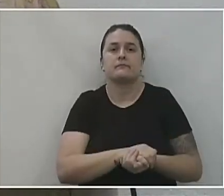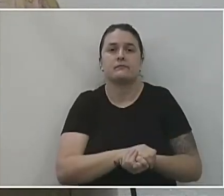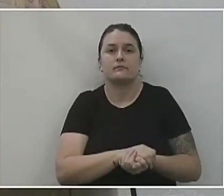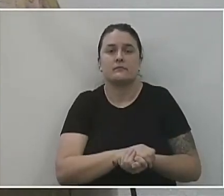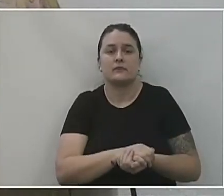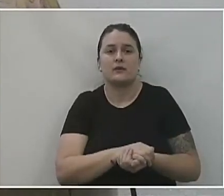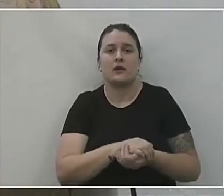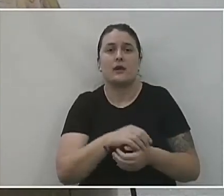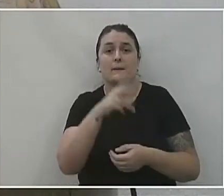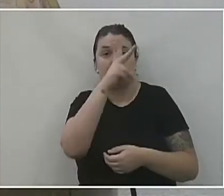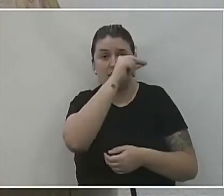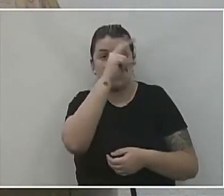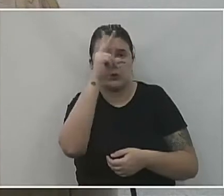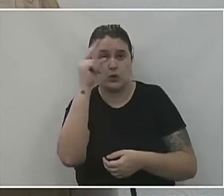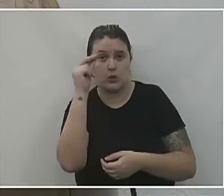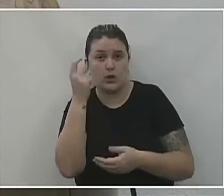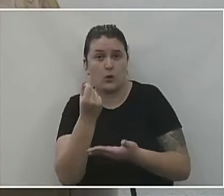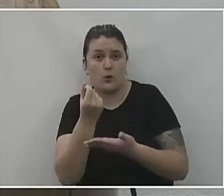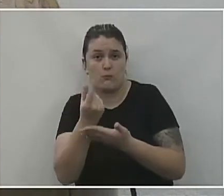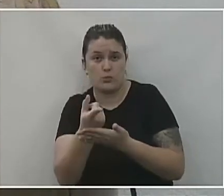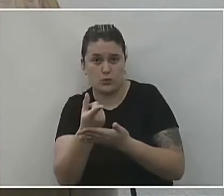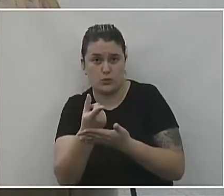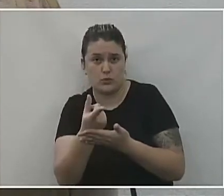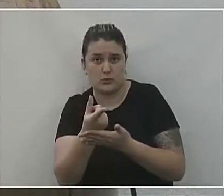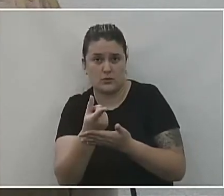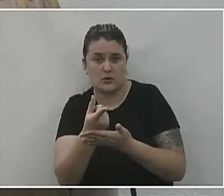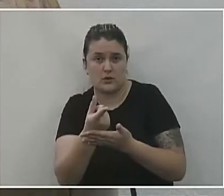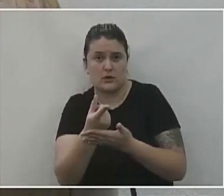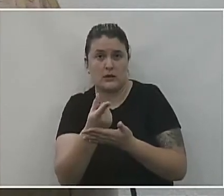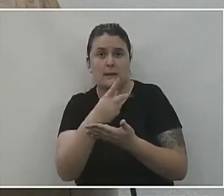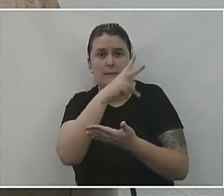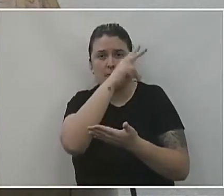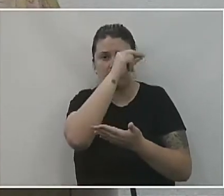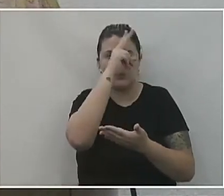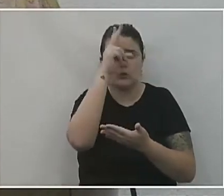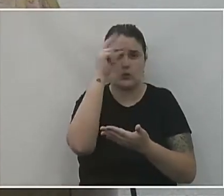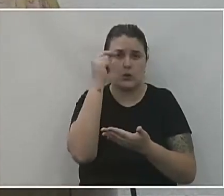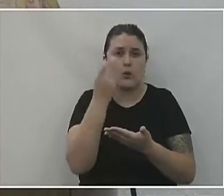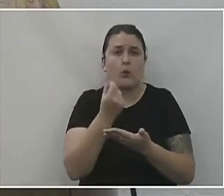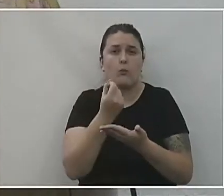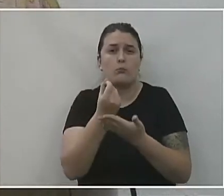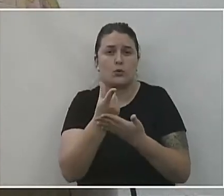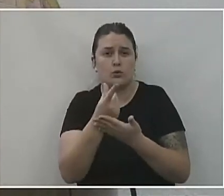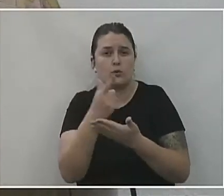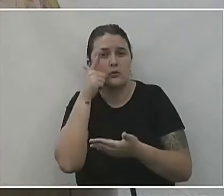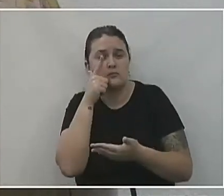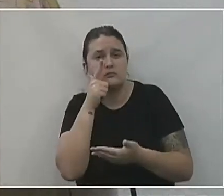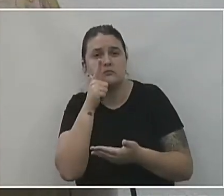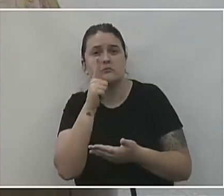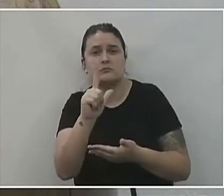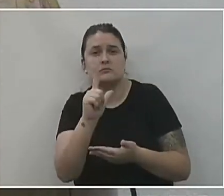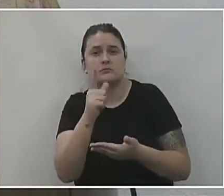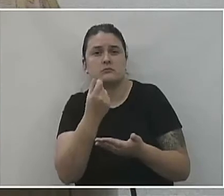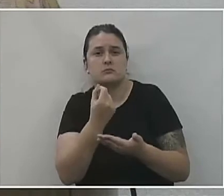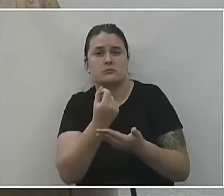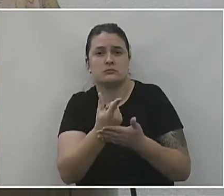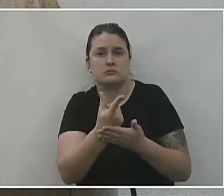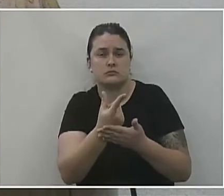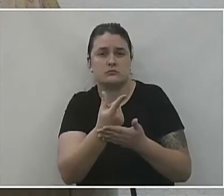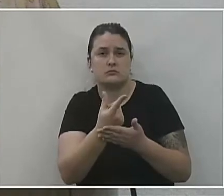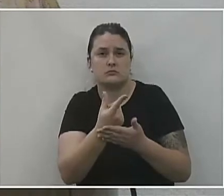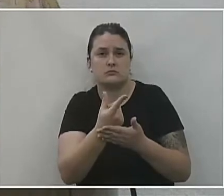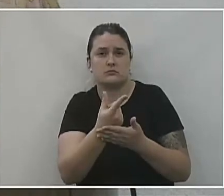da administração pública, da prefeitura. Eles acharam uma oportunidade conseguiram uma oportunidade de comprar esse